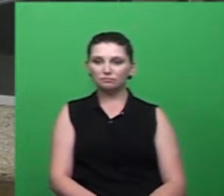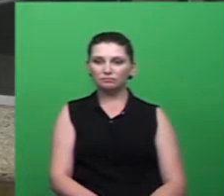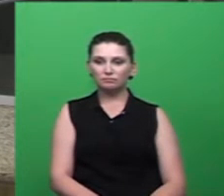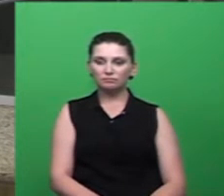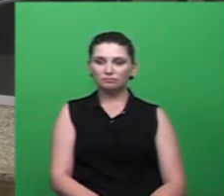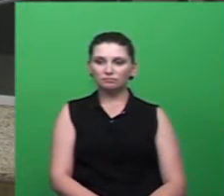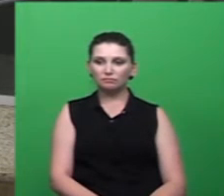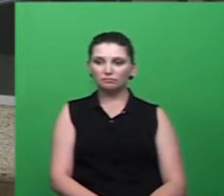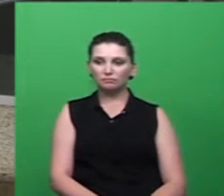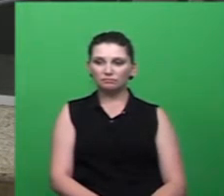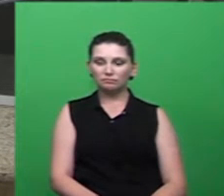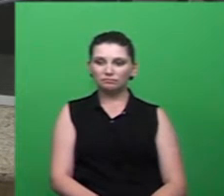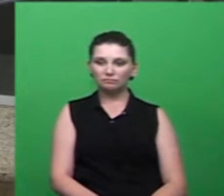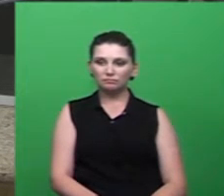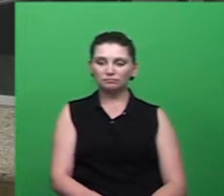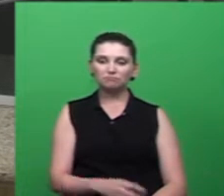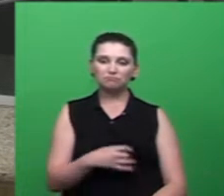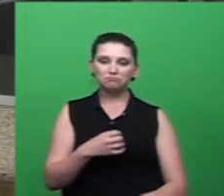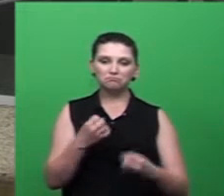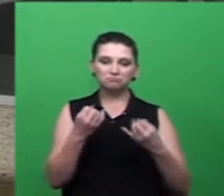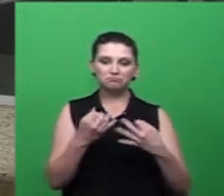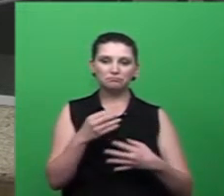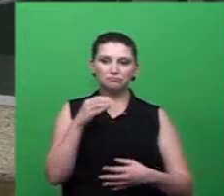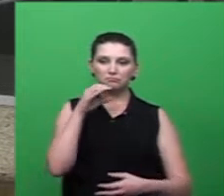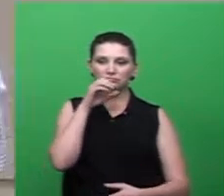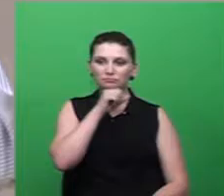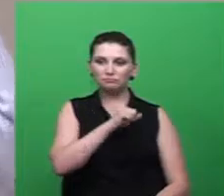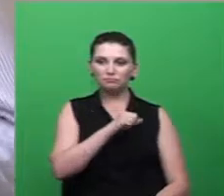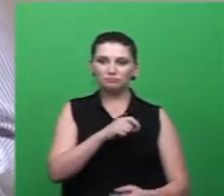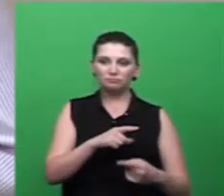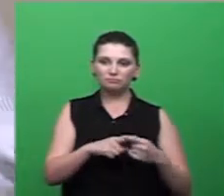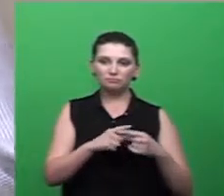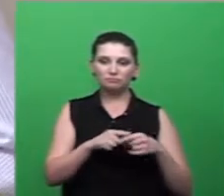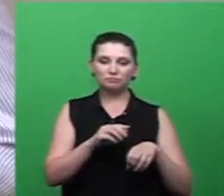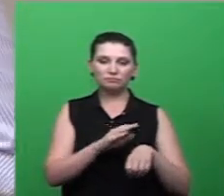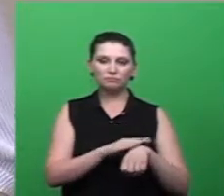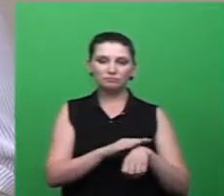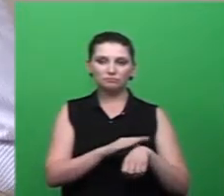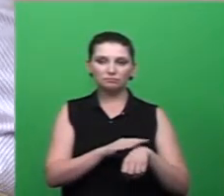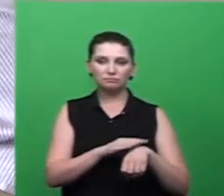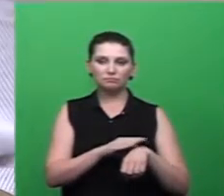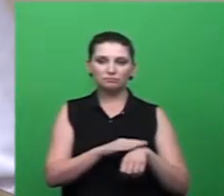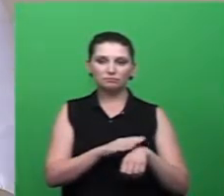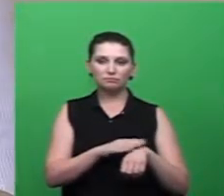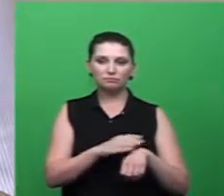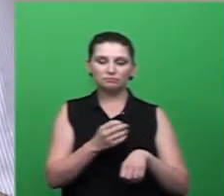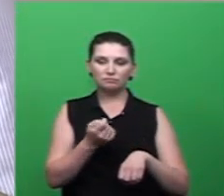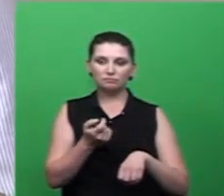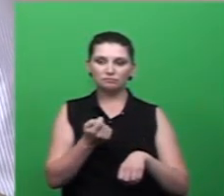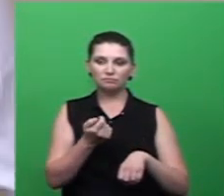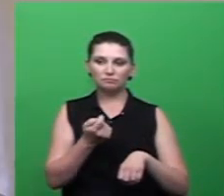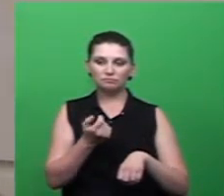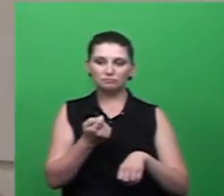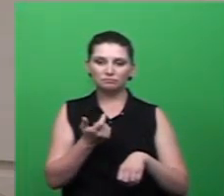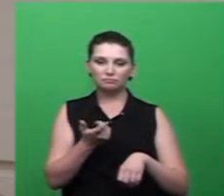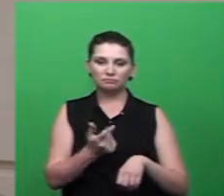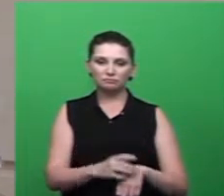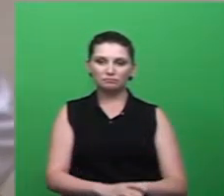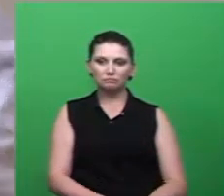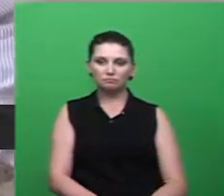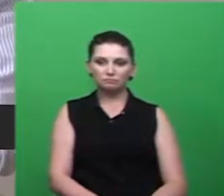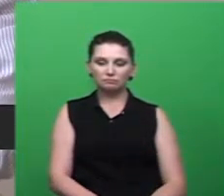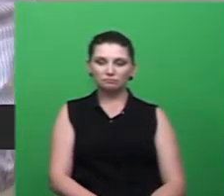eu vou ser bem rápido até porque vou ser um pouco repetitivo pelo que já foi dito aqui